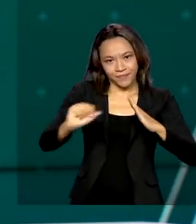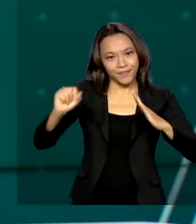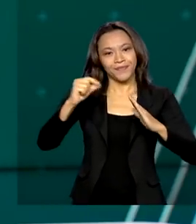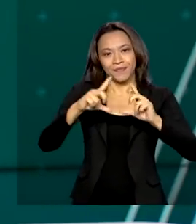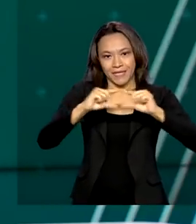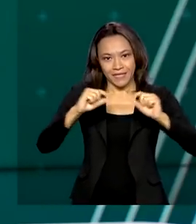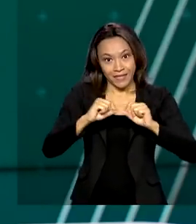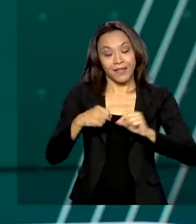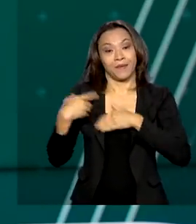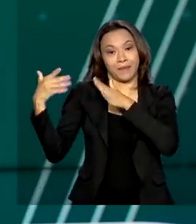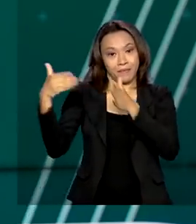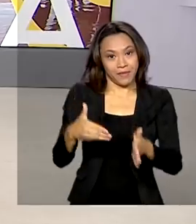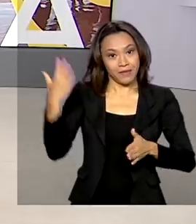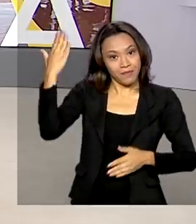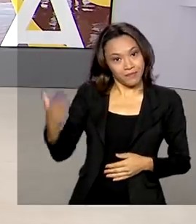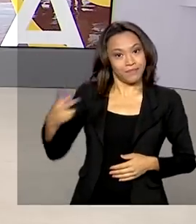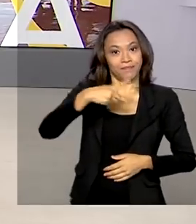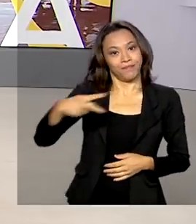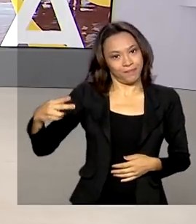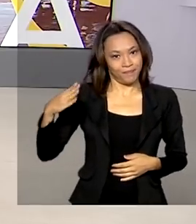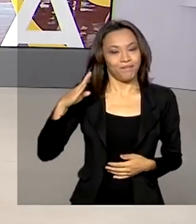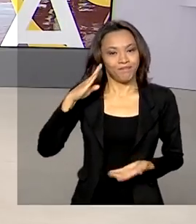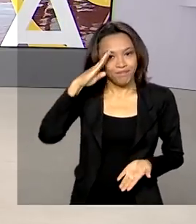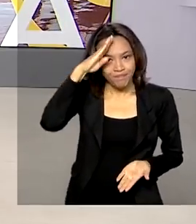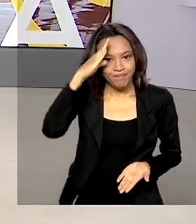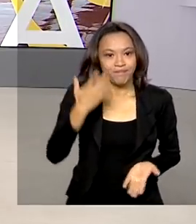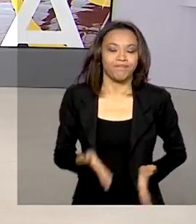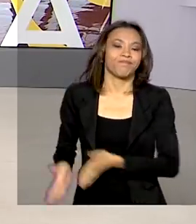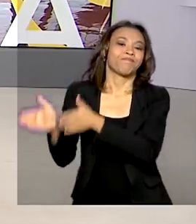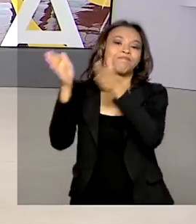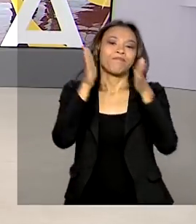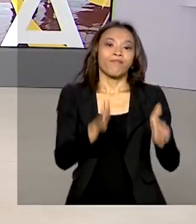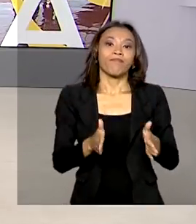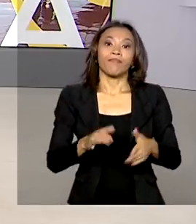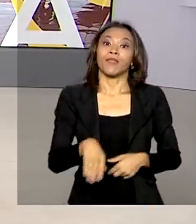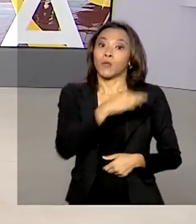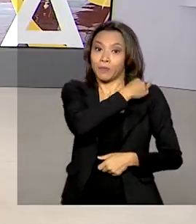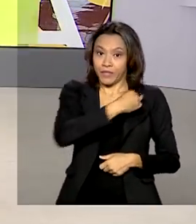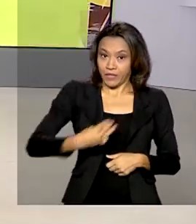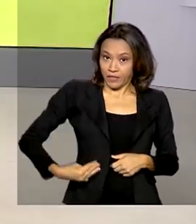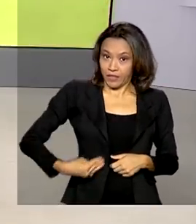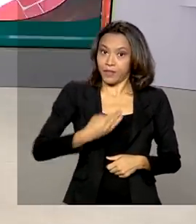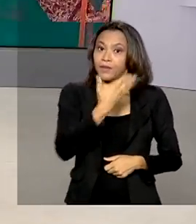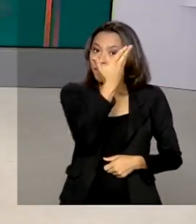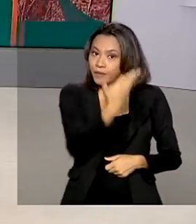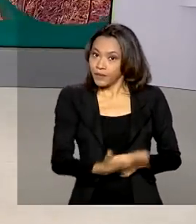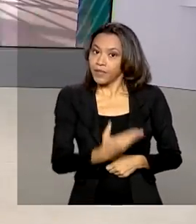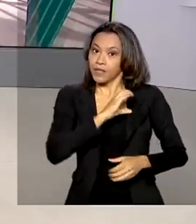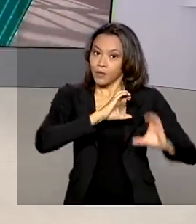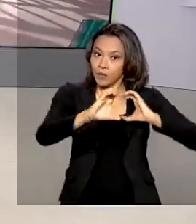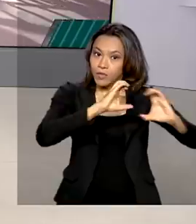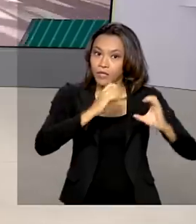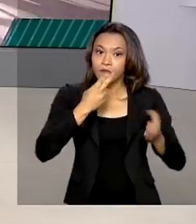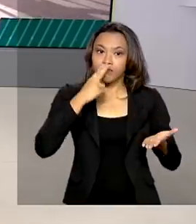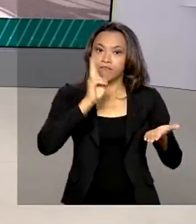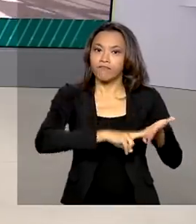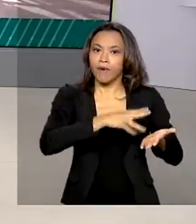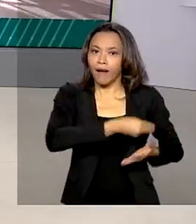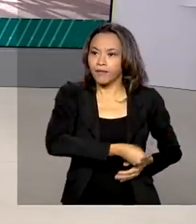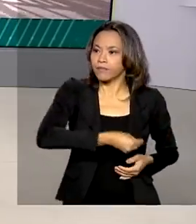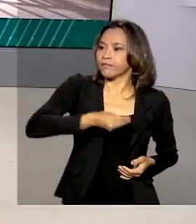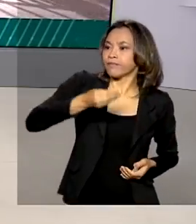presidente Jair Bolsonaro. O ministro das Comunicações, Fábio Faria, encaminhou uma carta ao sócio